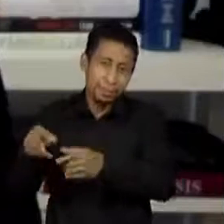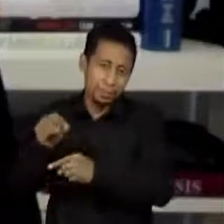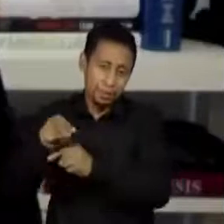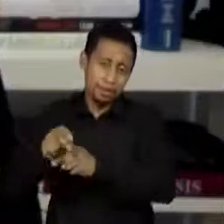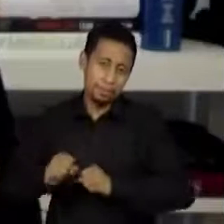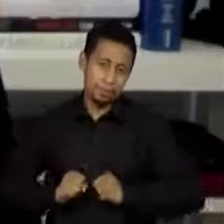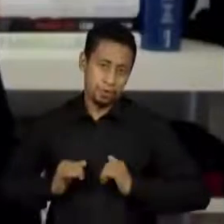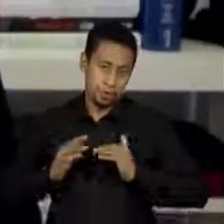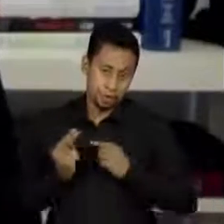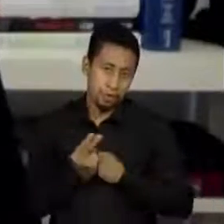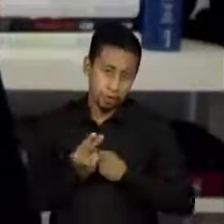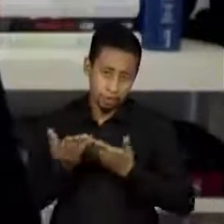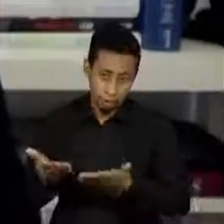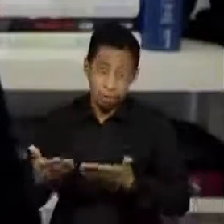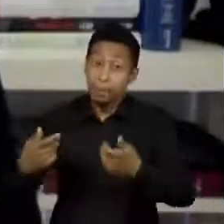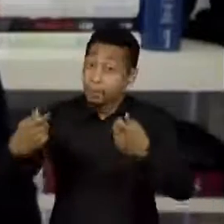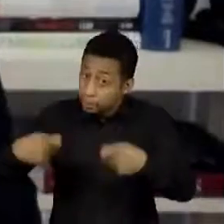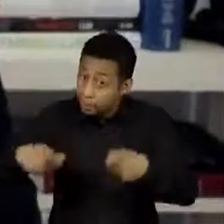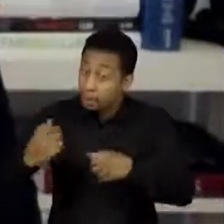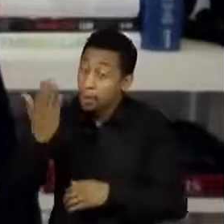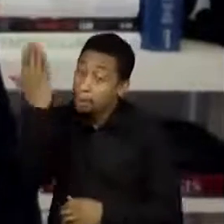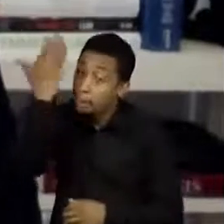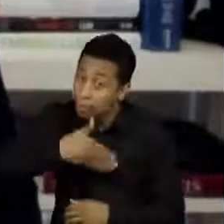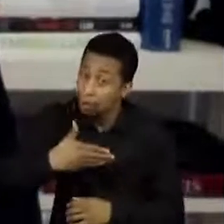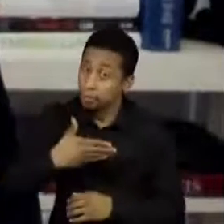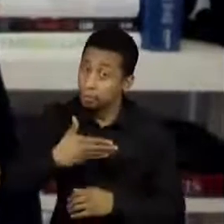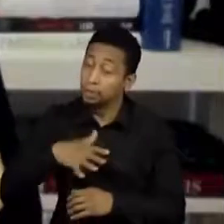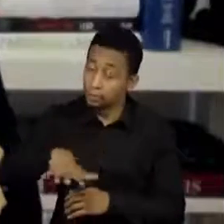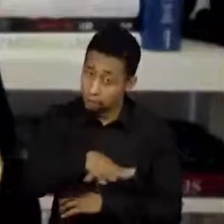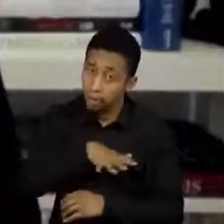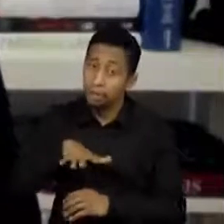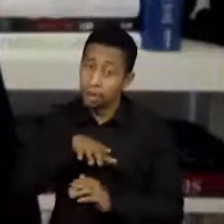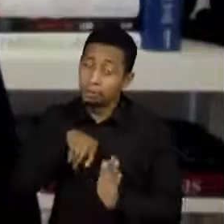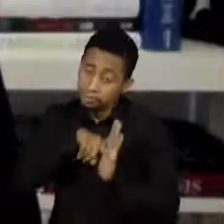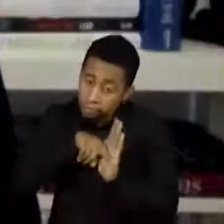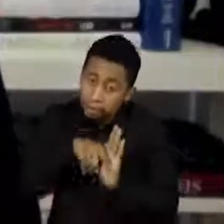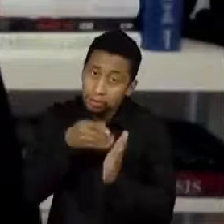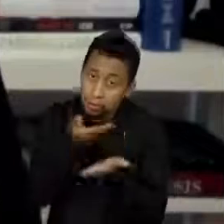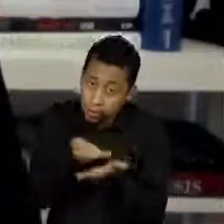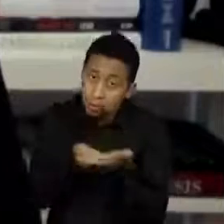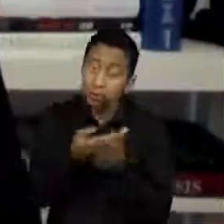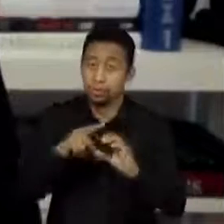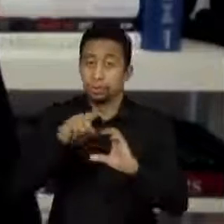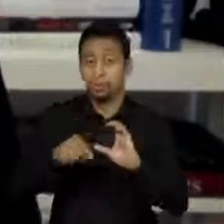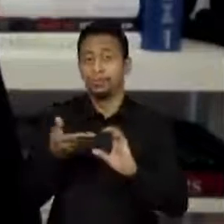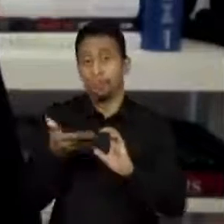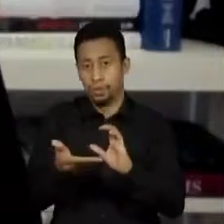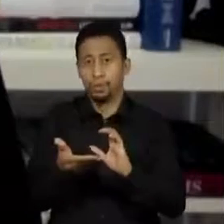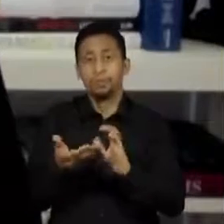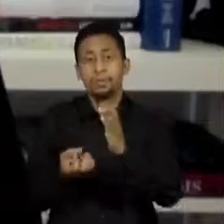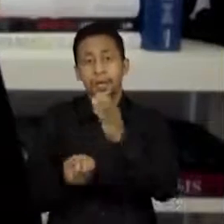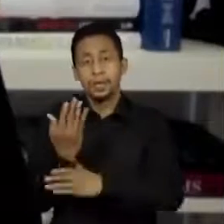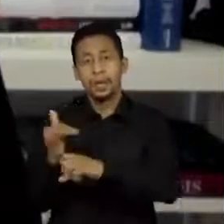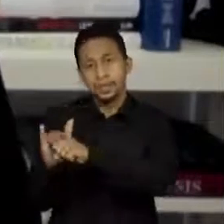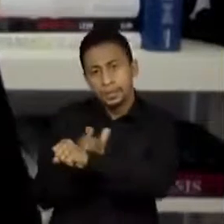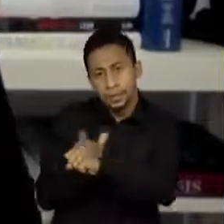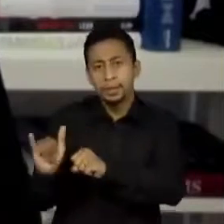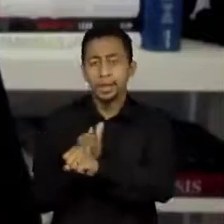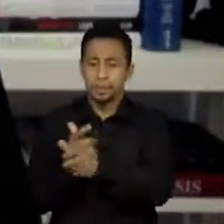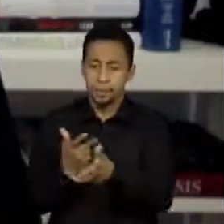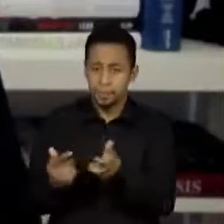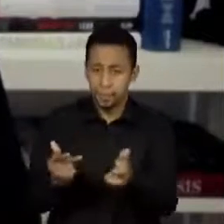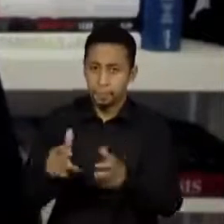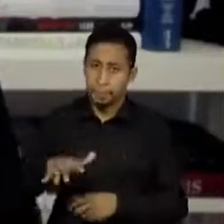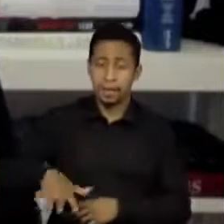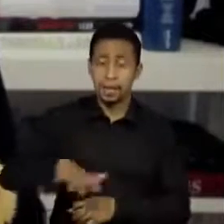Então, a gente tem que ter evidências científicas para poder estar montando uma estratégia de saúde pública.